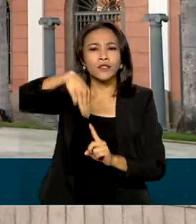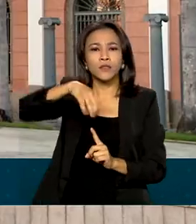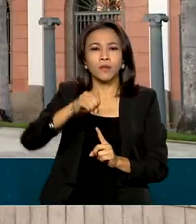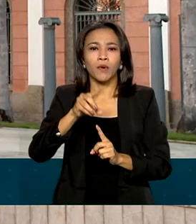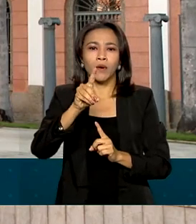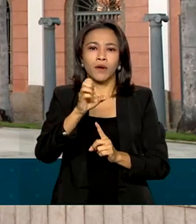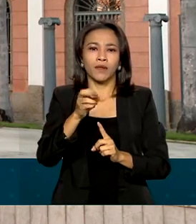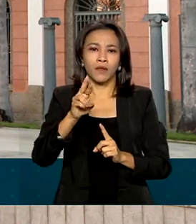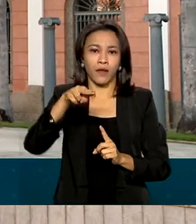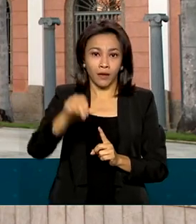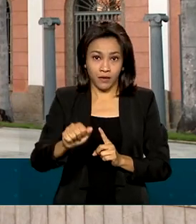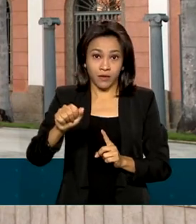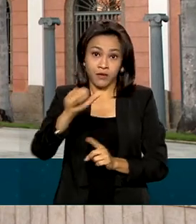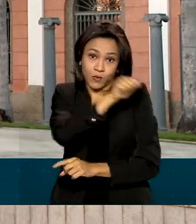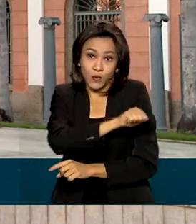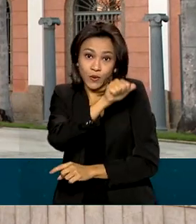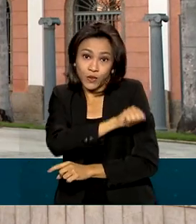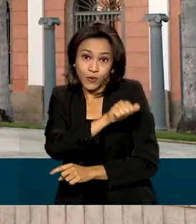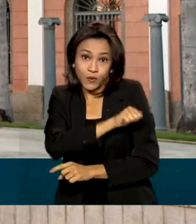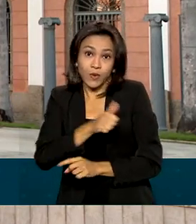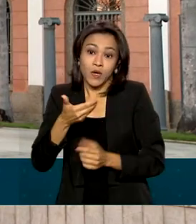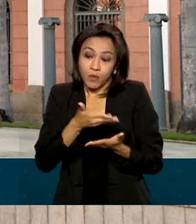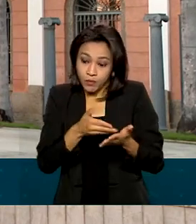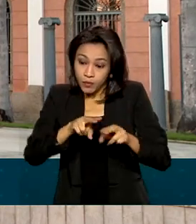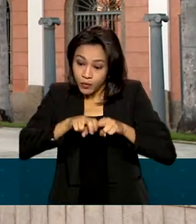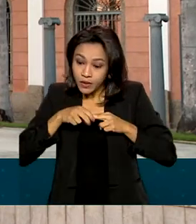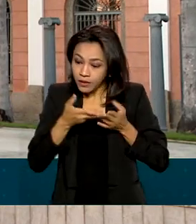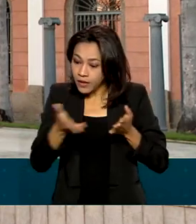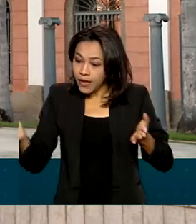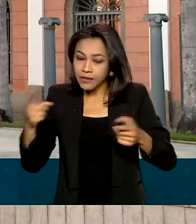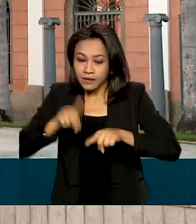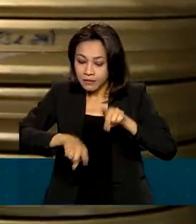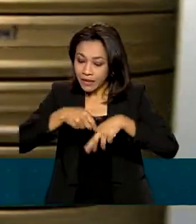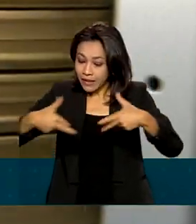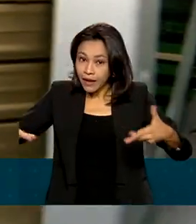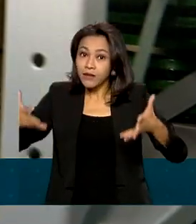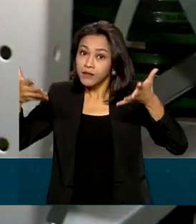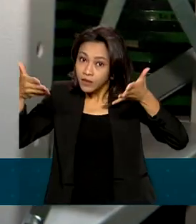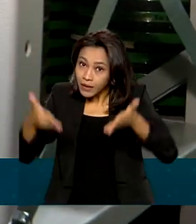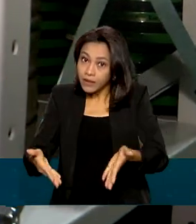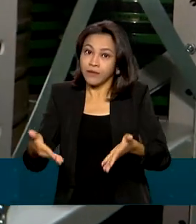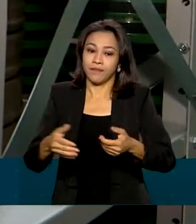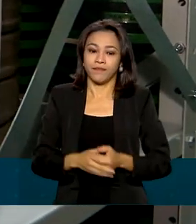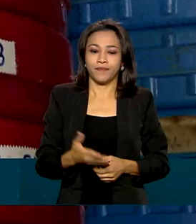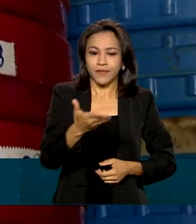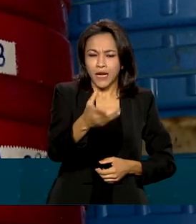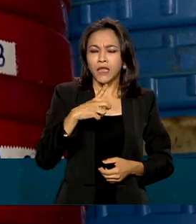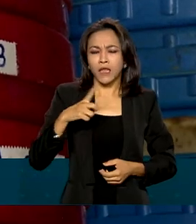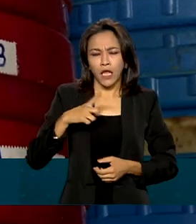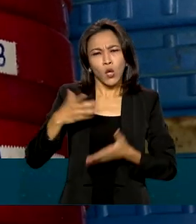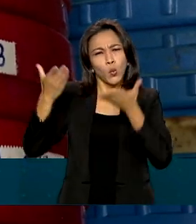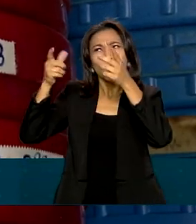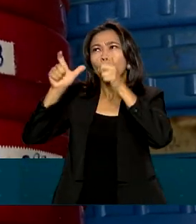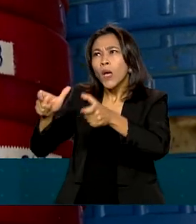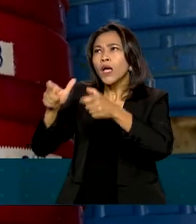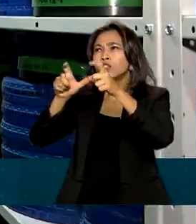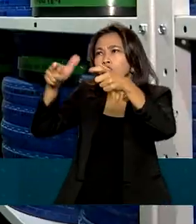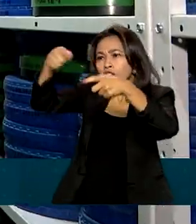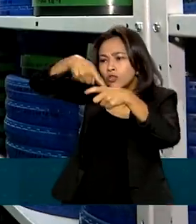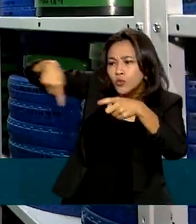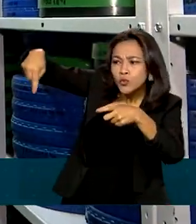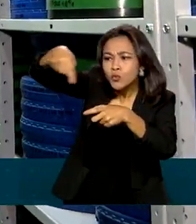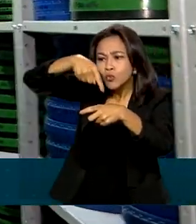Foi por isso que esses filmes, essas obras cinematográficas, estão aqui. O acervo tem um setor de filmes que conta com